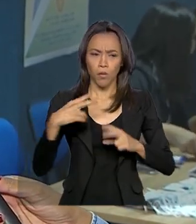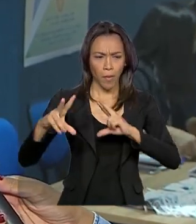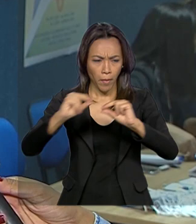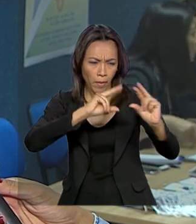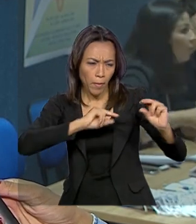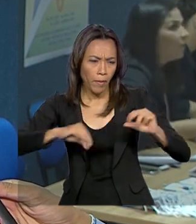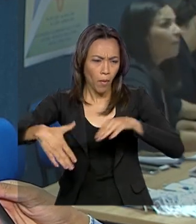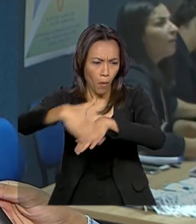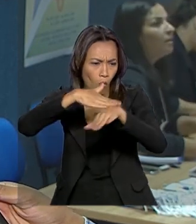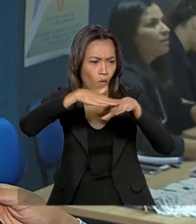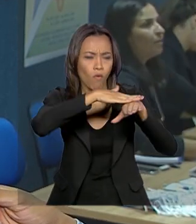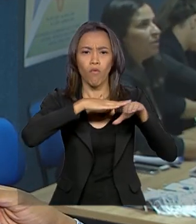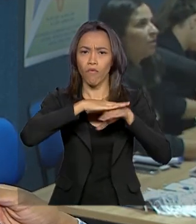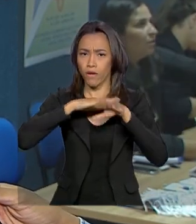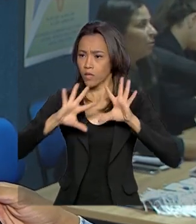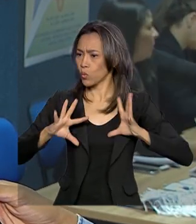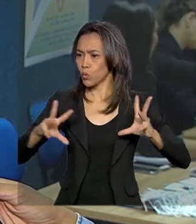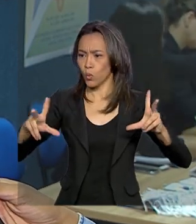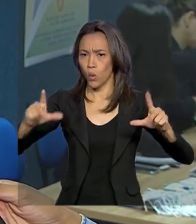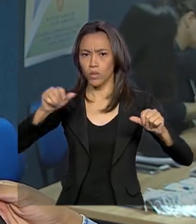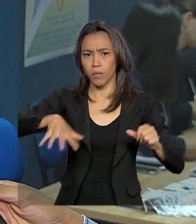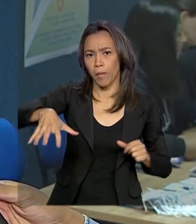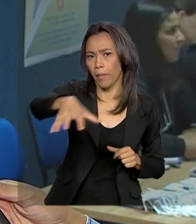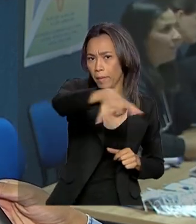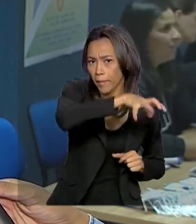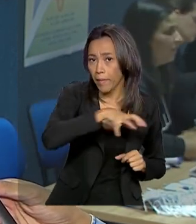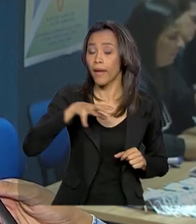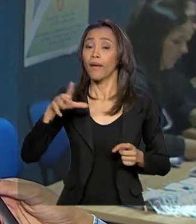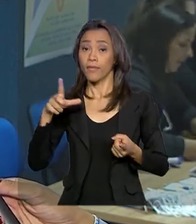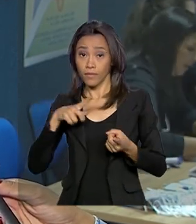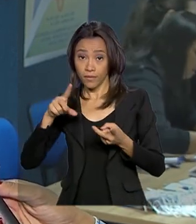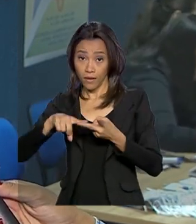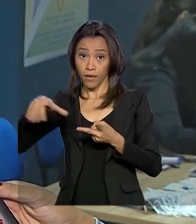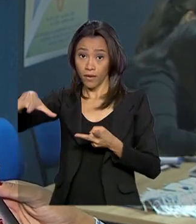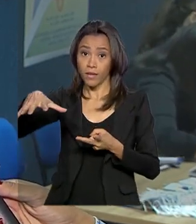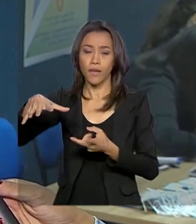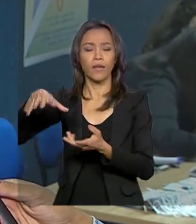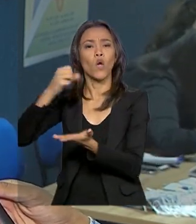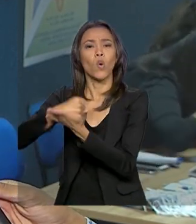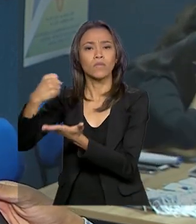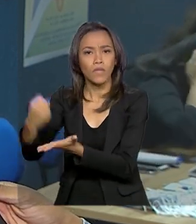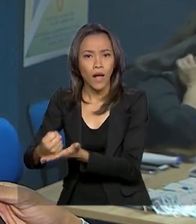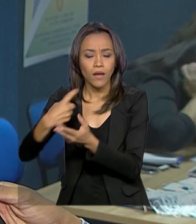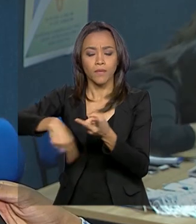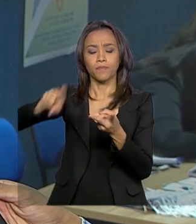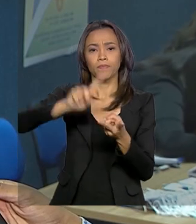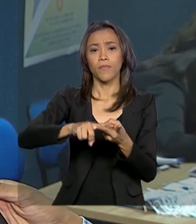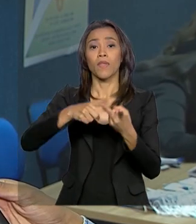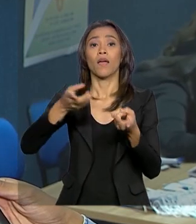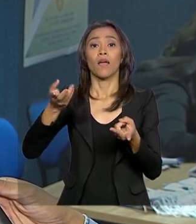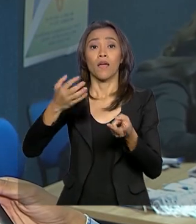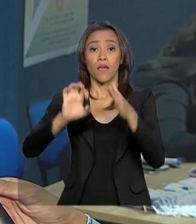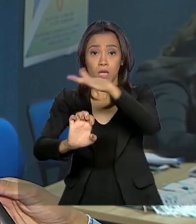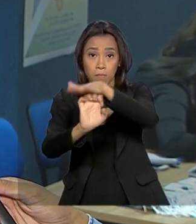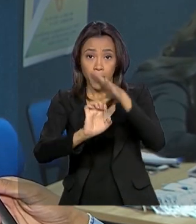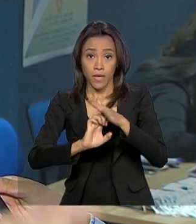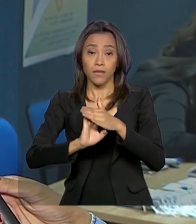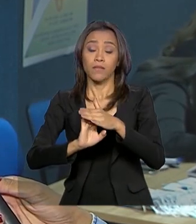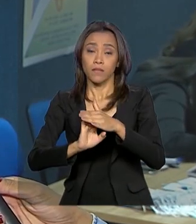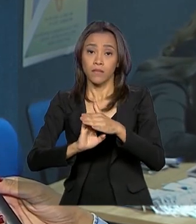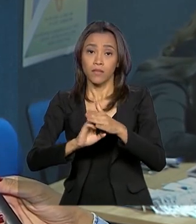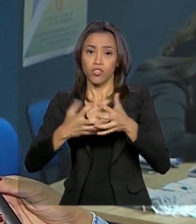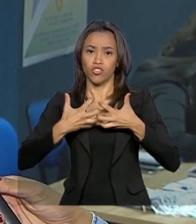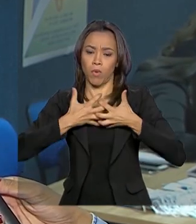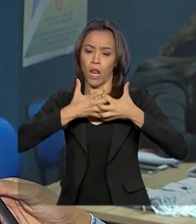todos os setores envolvidos. A gente tem representantes no fórum de embarcadores que contratam frete, de empresas de transporte de carga, que são os